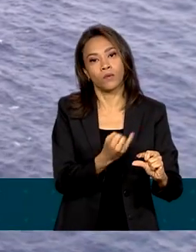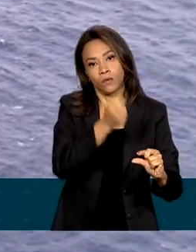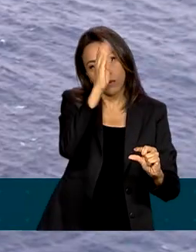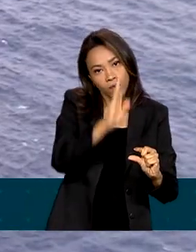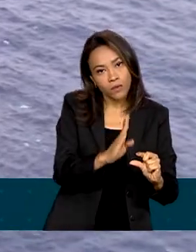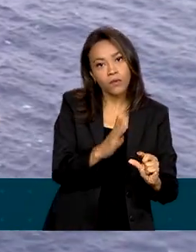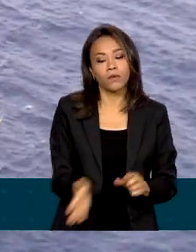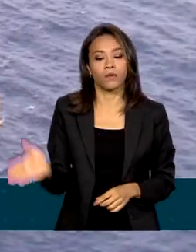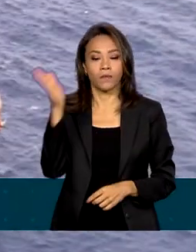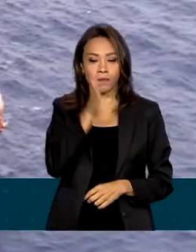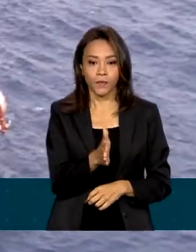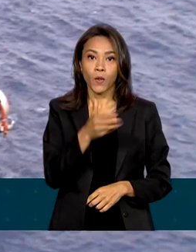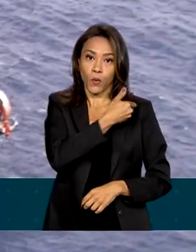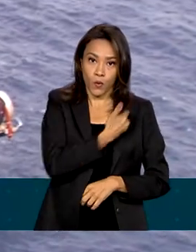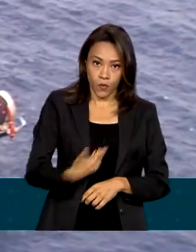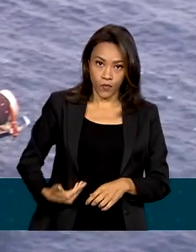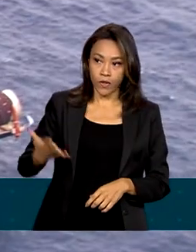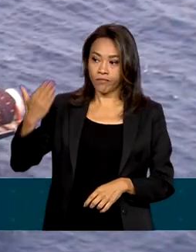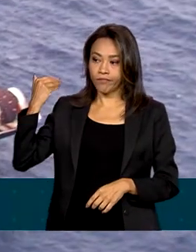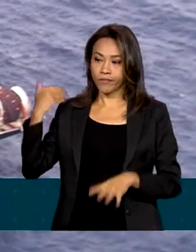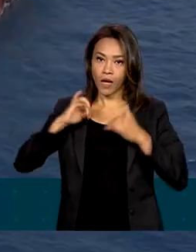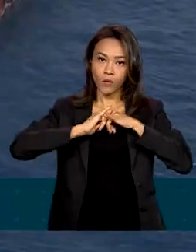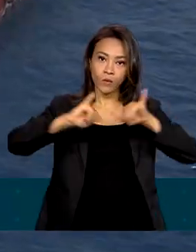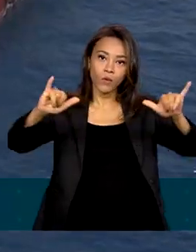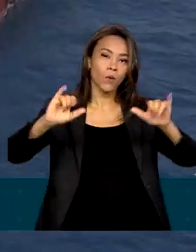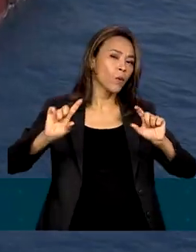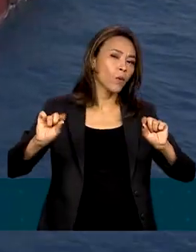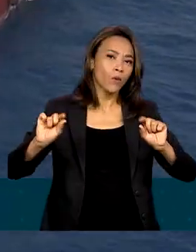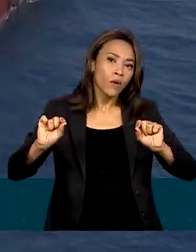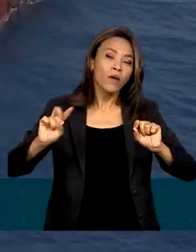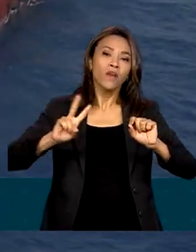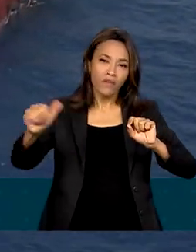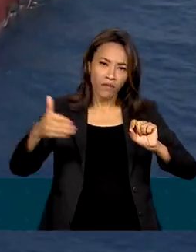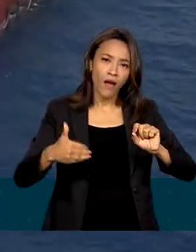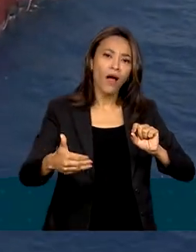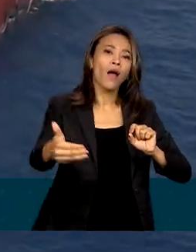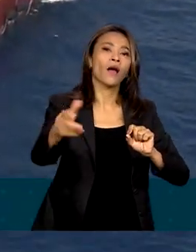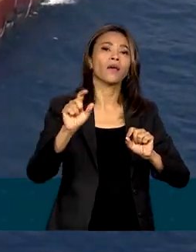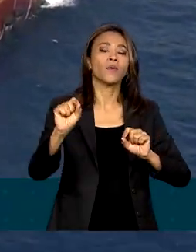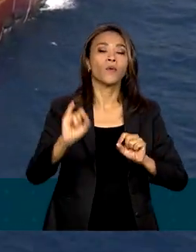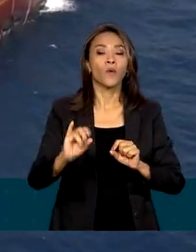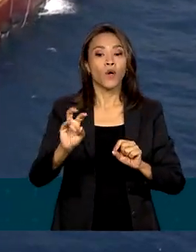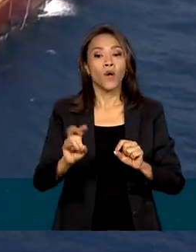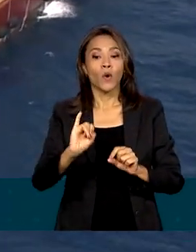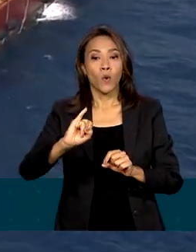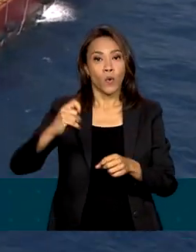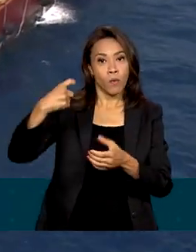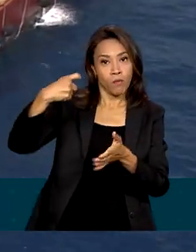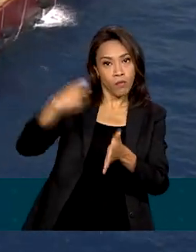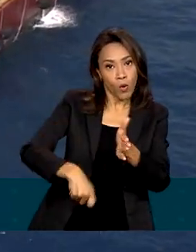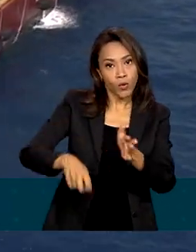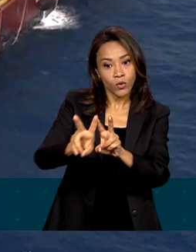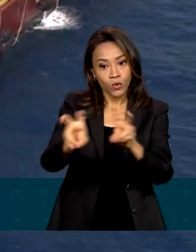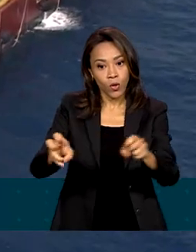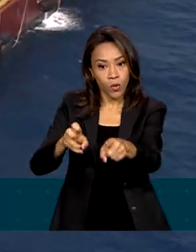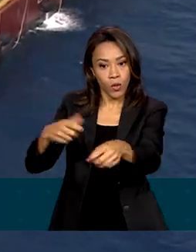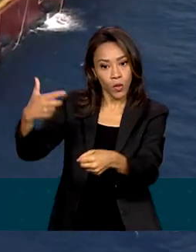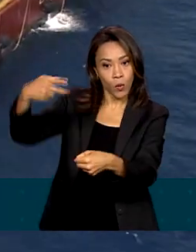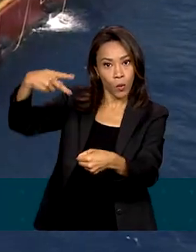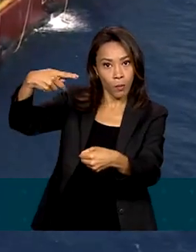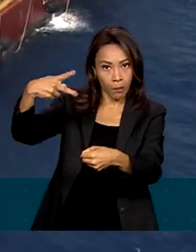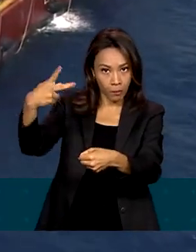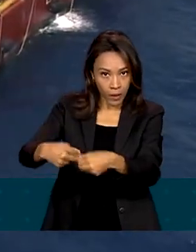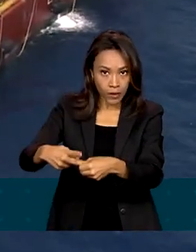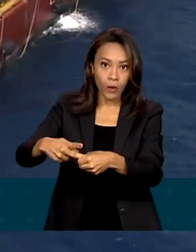Além disso, o governo anunciou que vai estabelecer um imposto sobre exportações do petróleo bruto no período